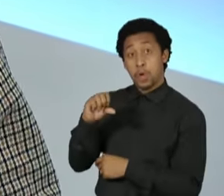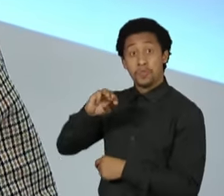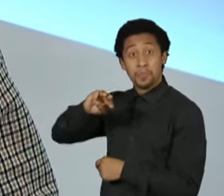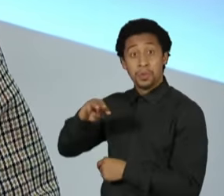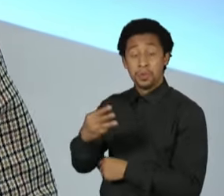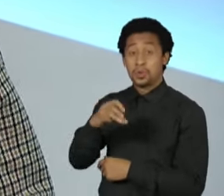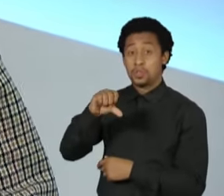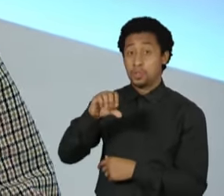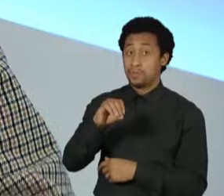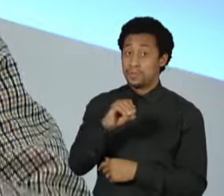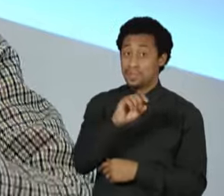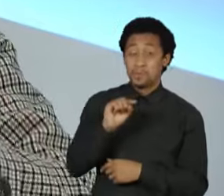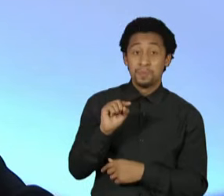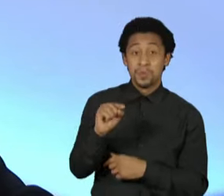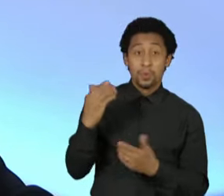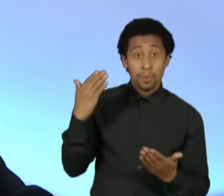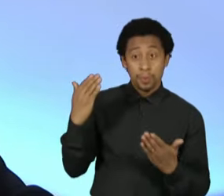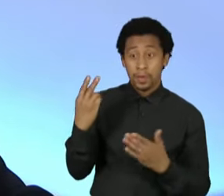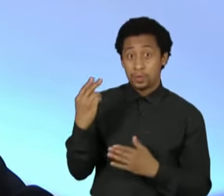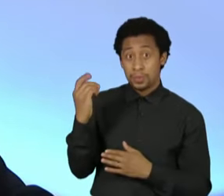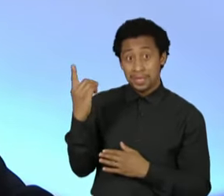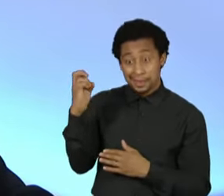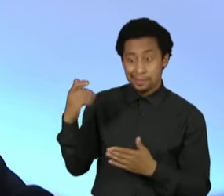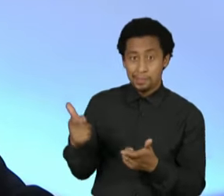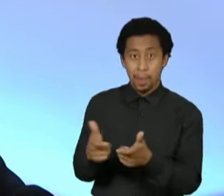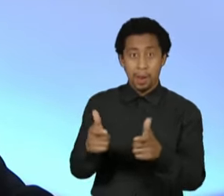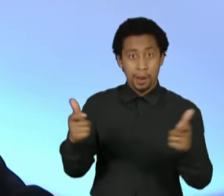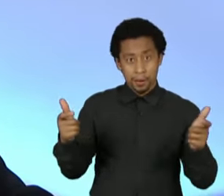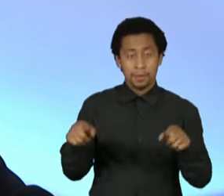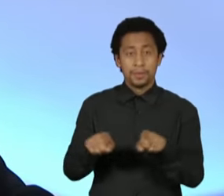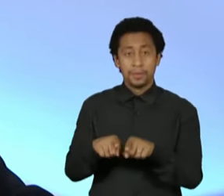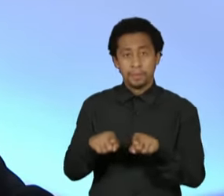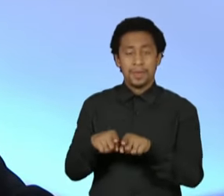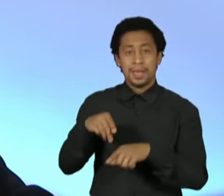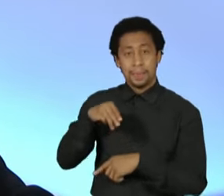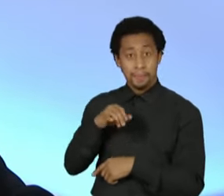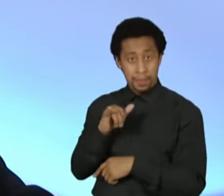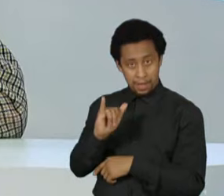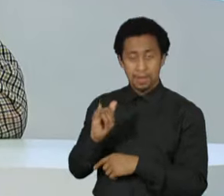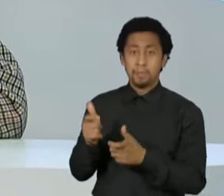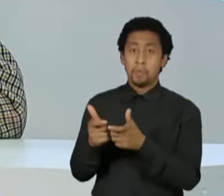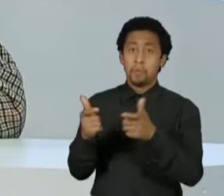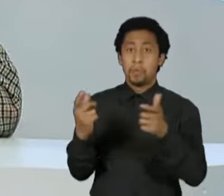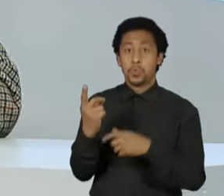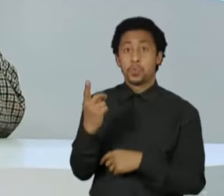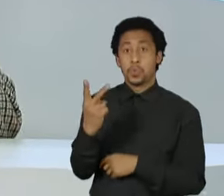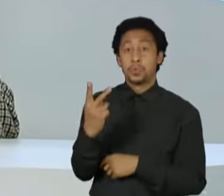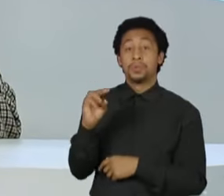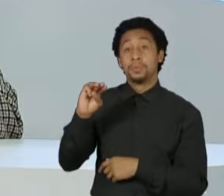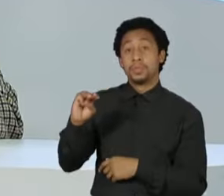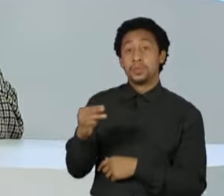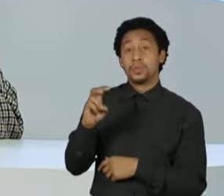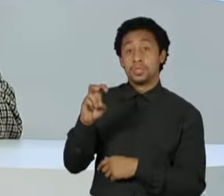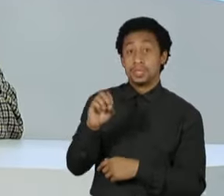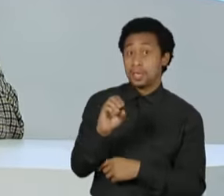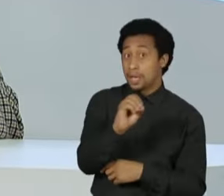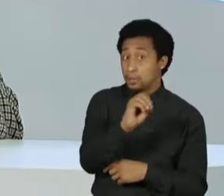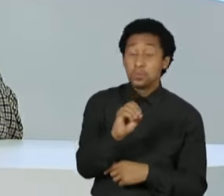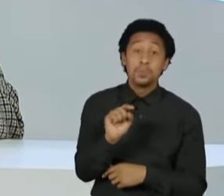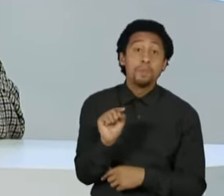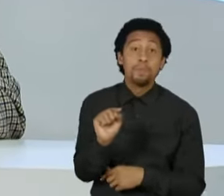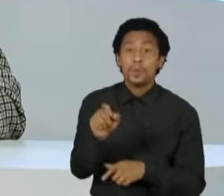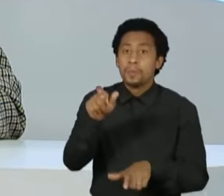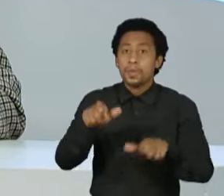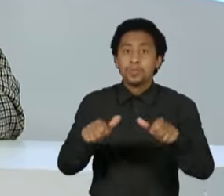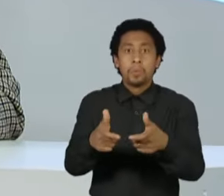maior desde 2015. O número de MEIs, que são os microempreendedores individuais, hoje é de 12 milhões e meio no Brasil. um cenário que muitas vezes é lido como se o